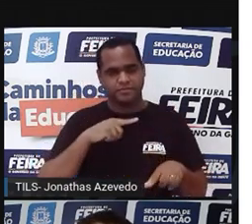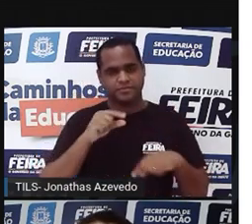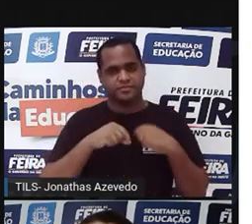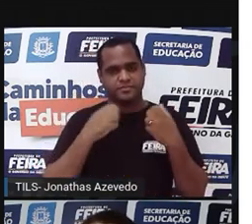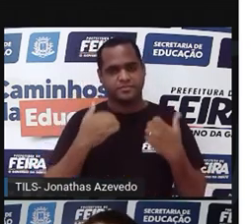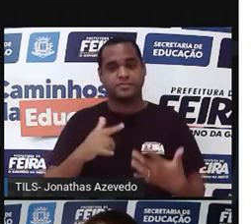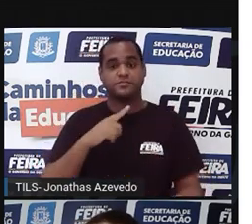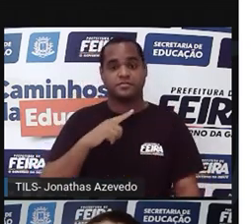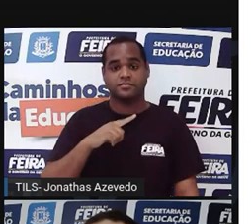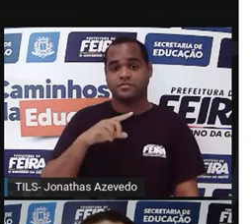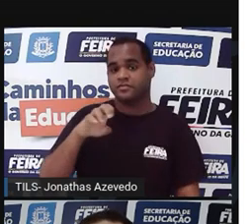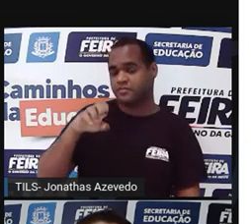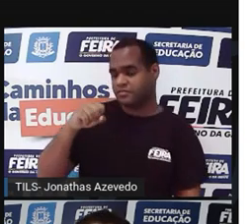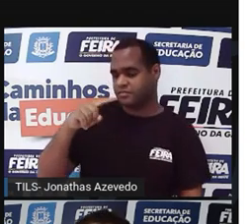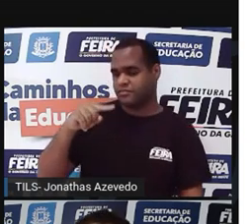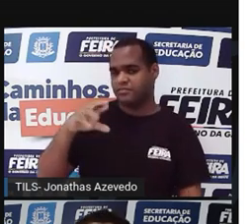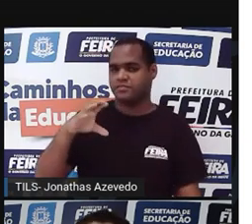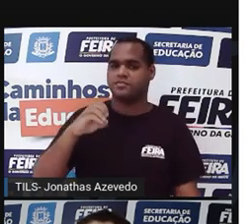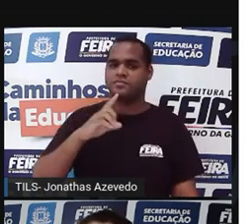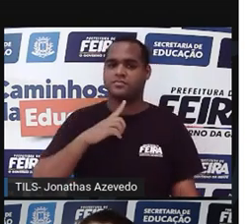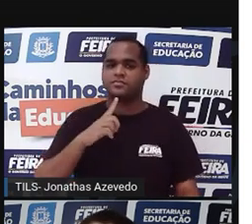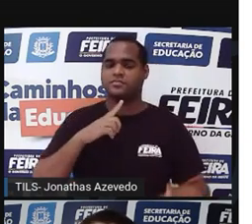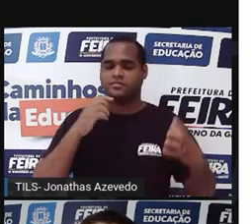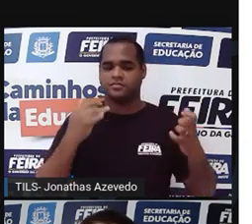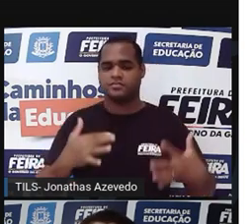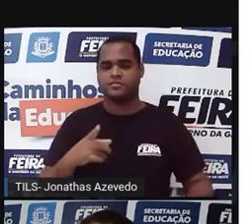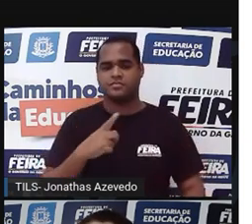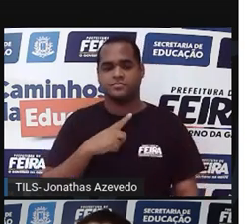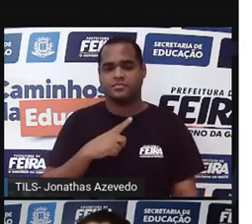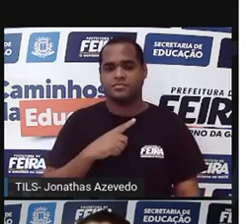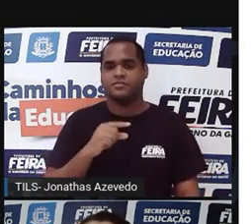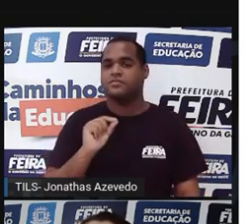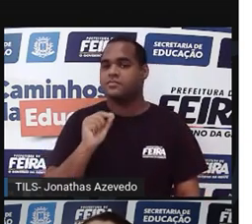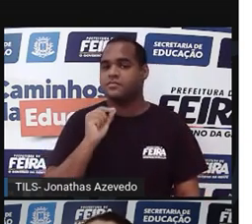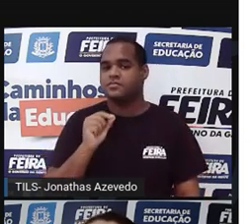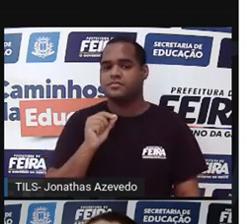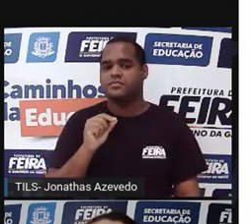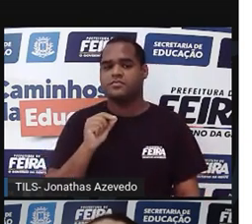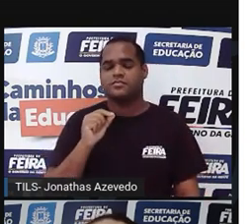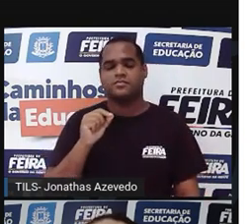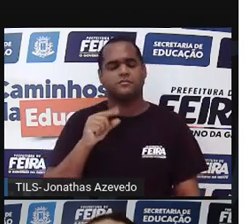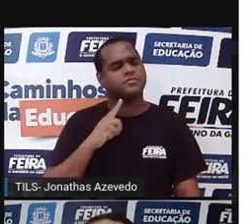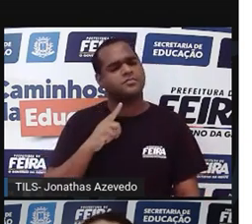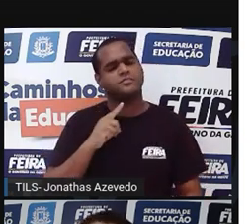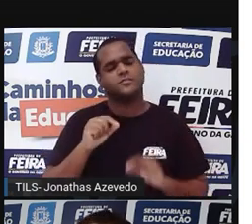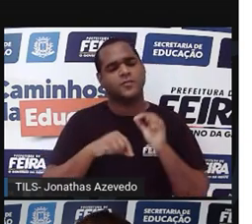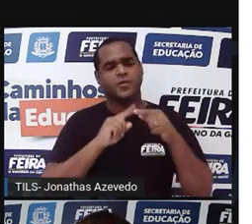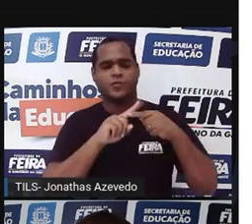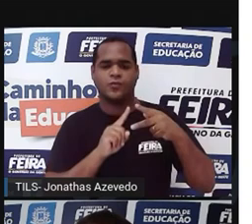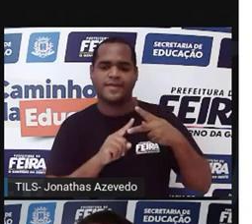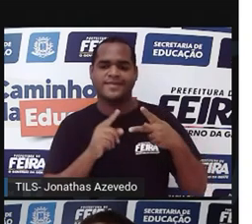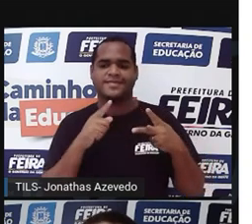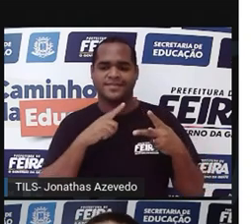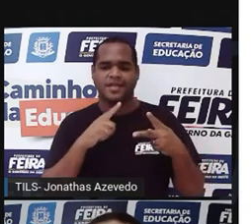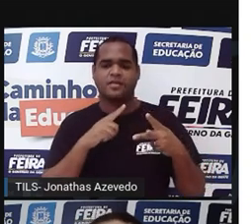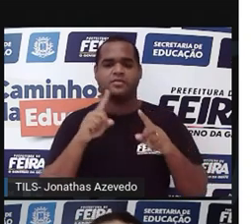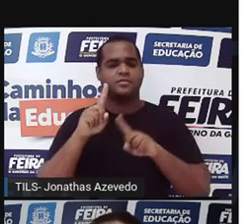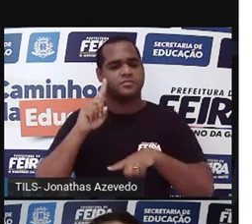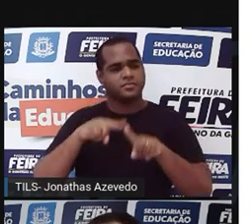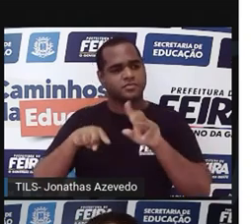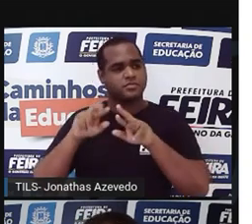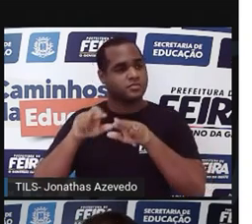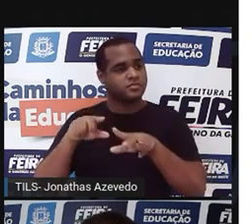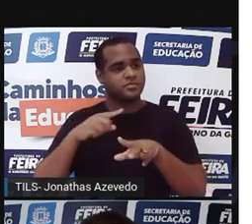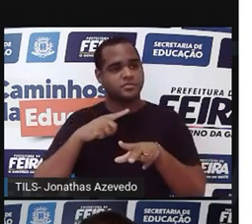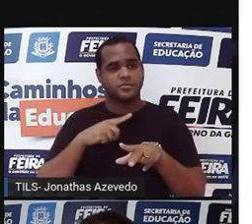o esporófito. Nas angiospermas também o esporófito é a fase dominante. As duas têm vasos condutores. As duas